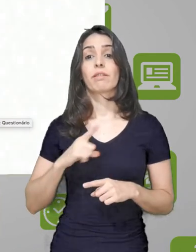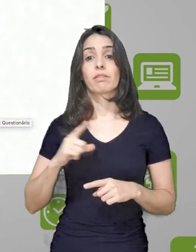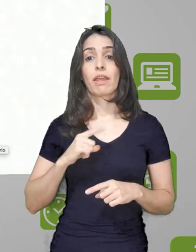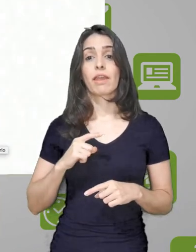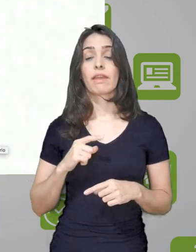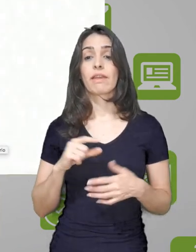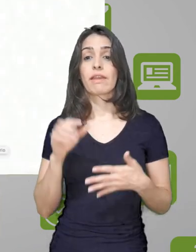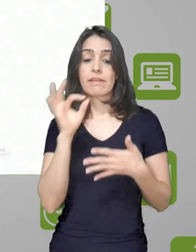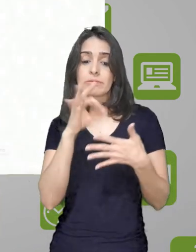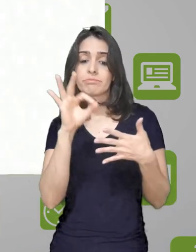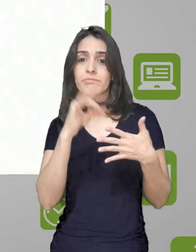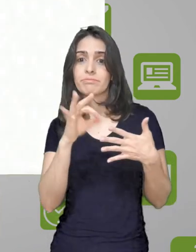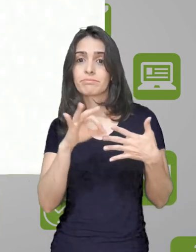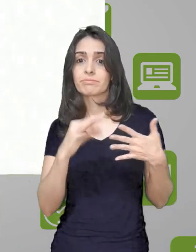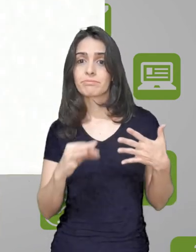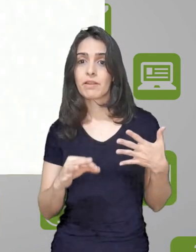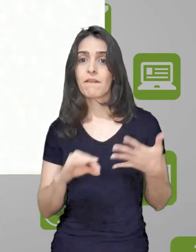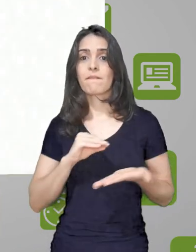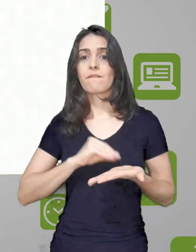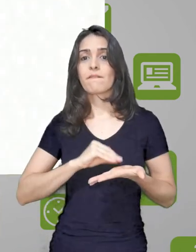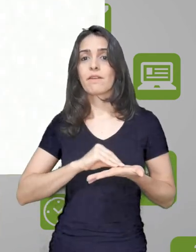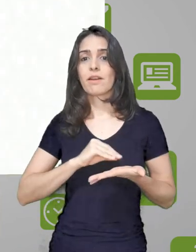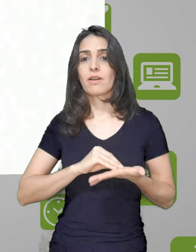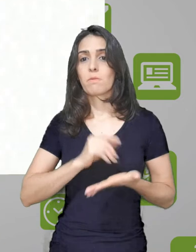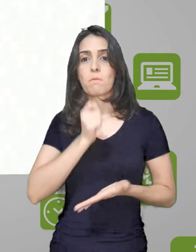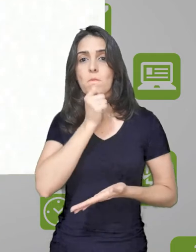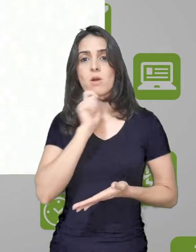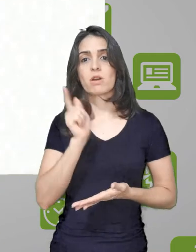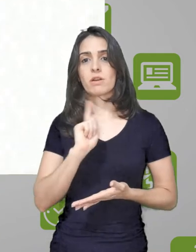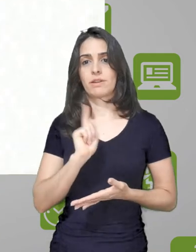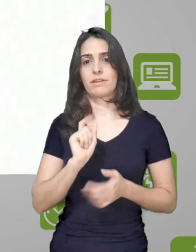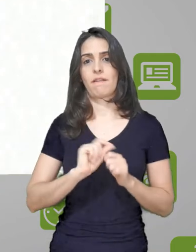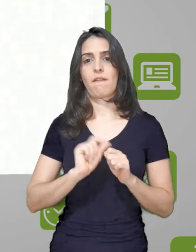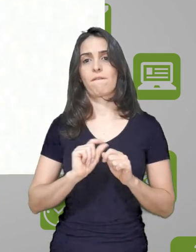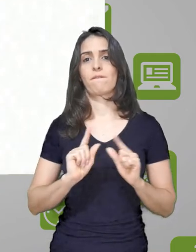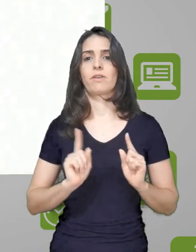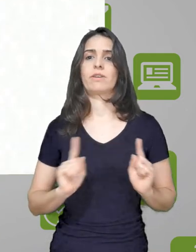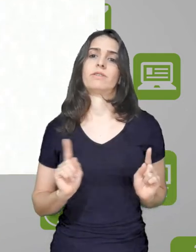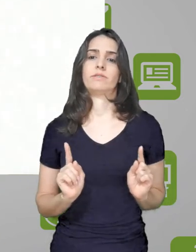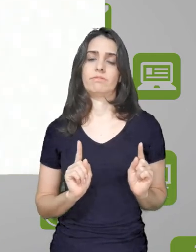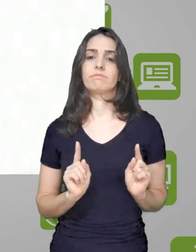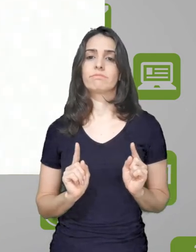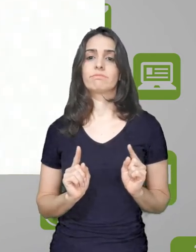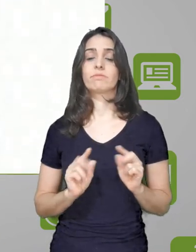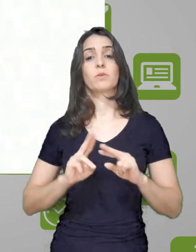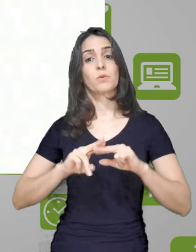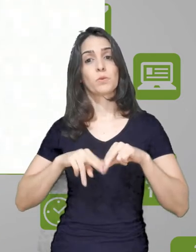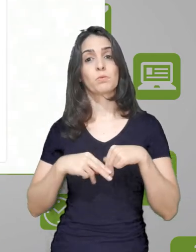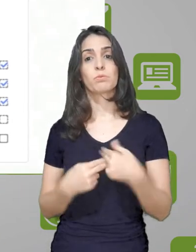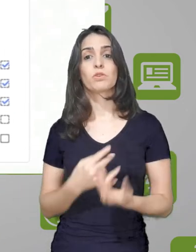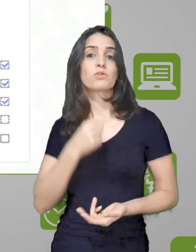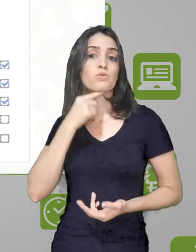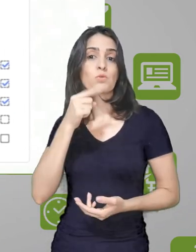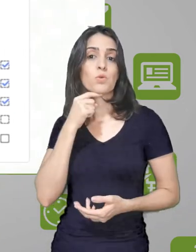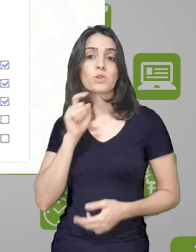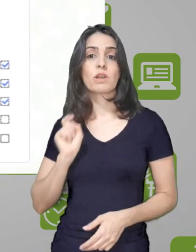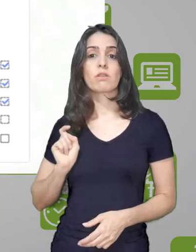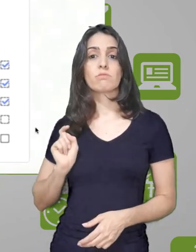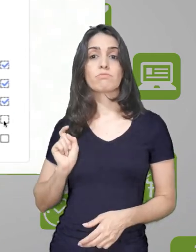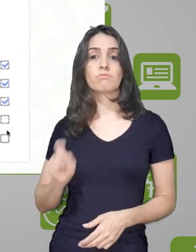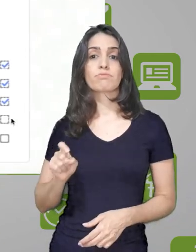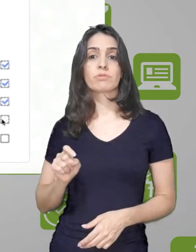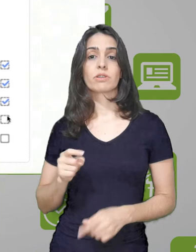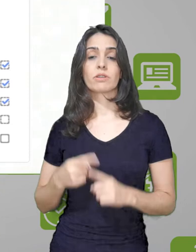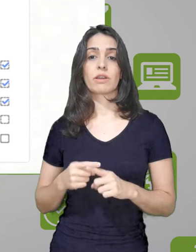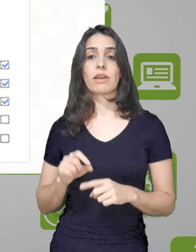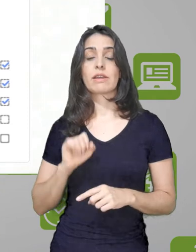Isso significa que existem critérios de conclusão aqui nessa atividade que precisam ser atendidos